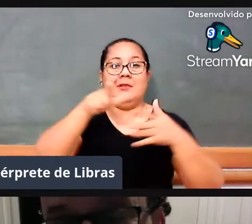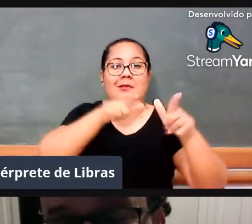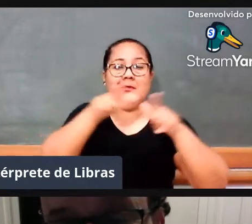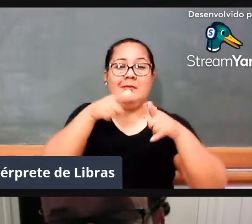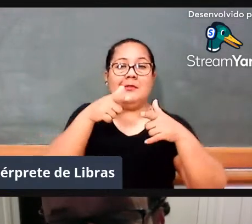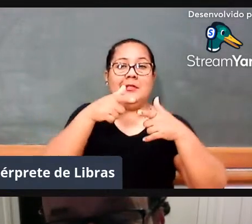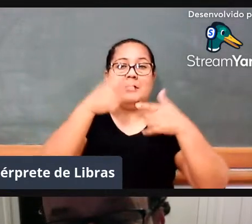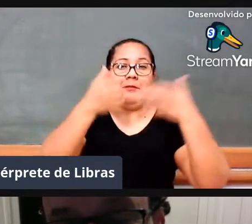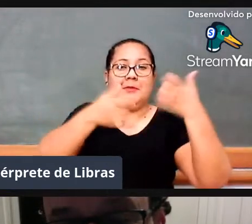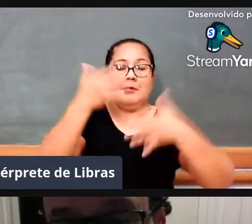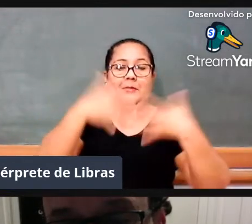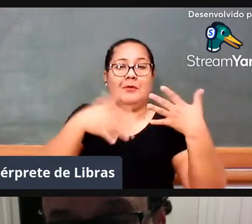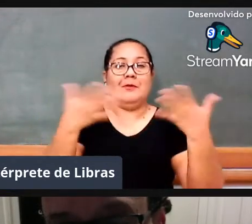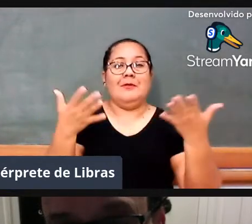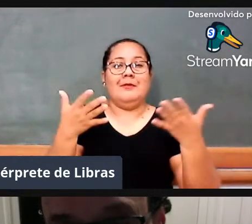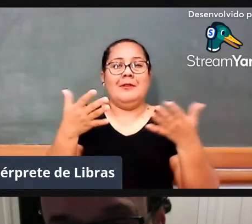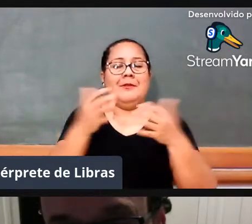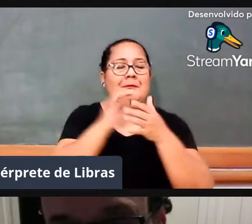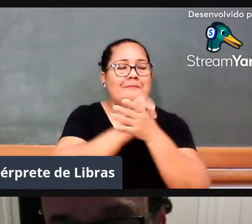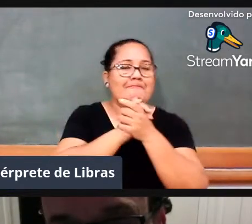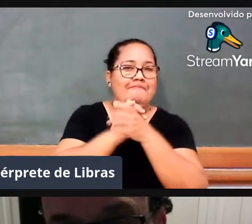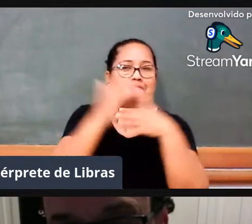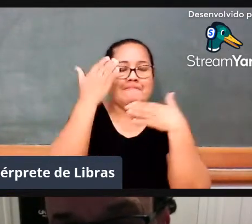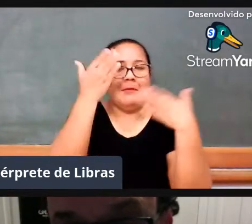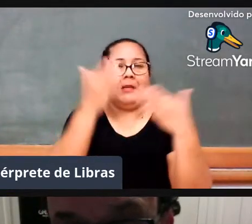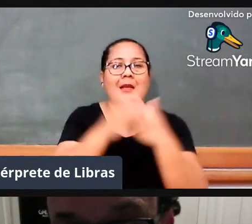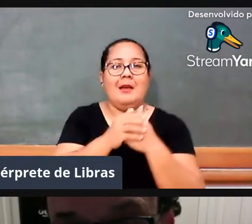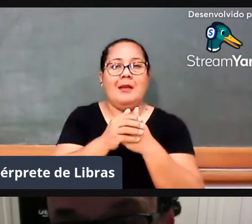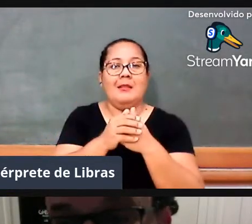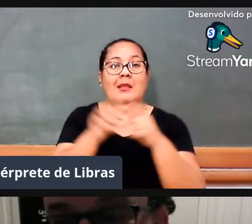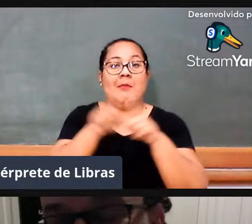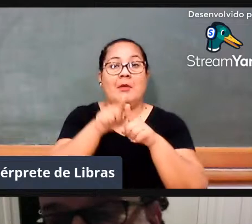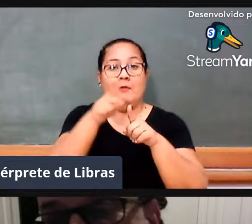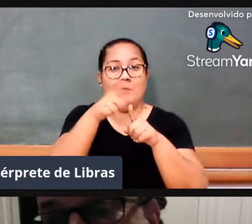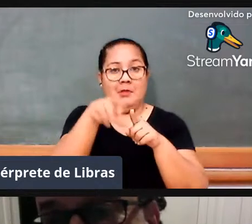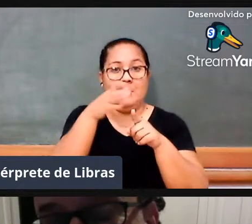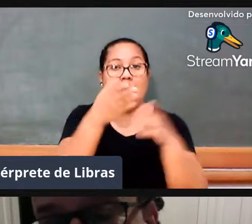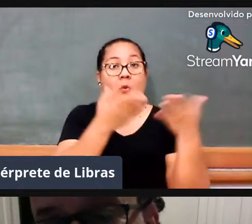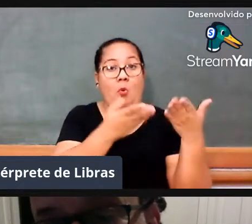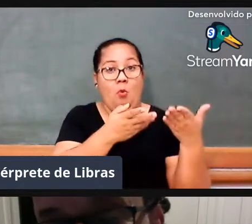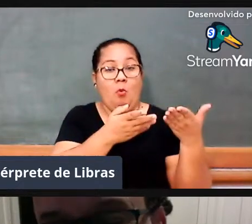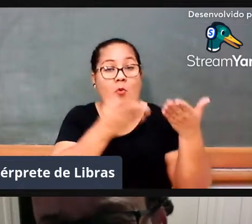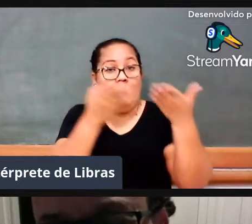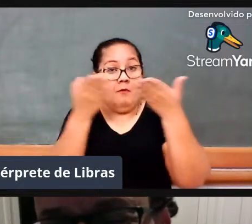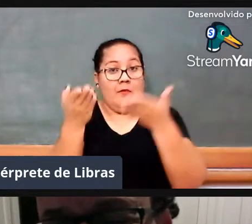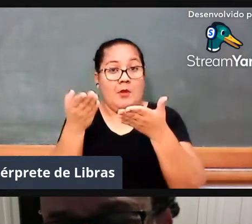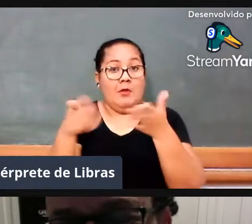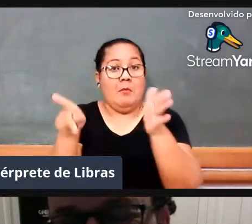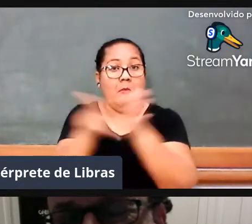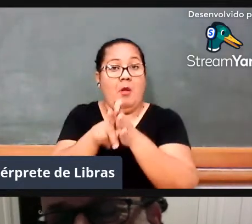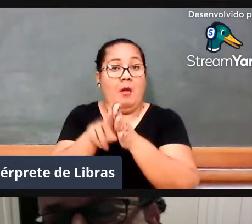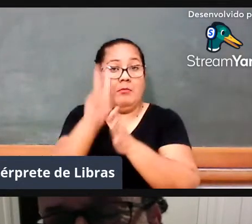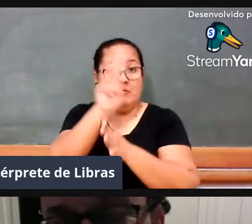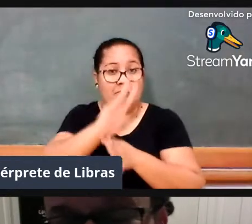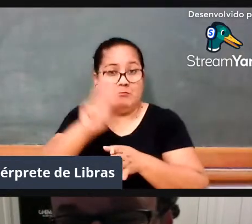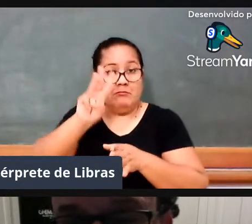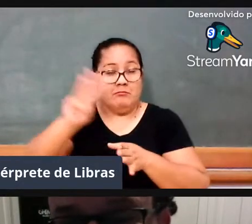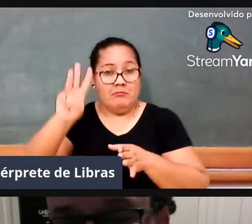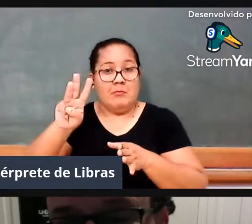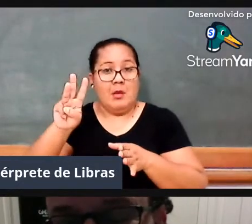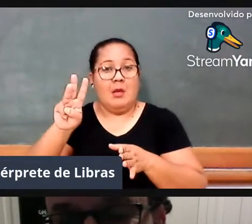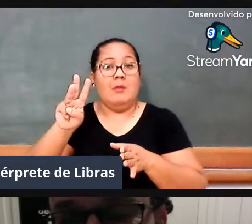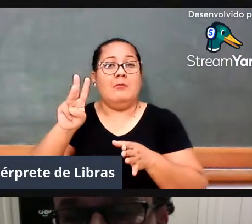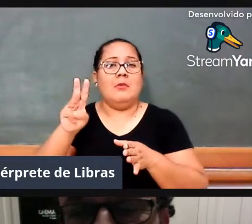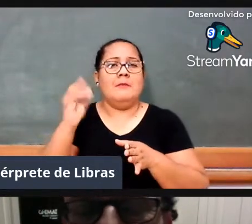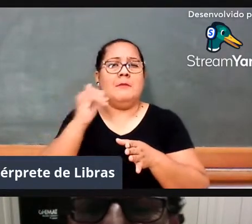fazer um convite a vocês para visitarem o nosso site, porque lá há muita coisa nesse